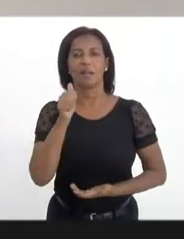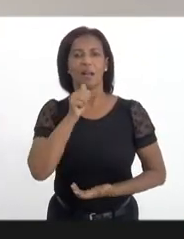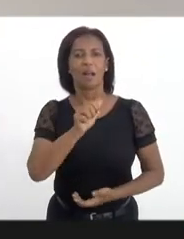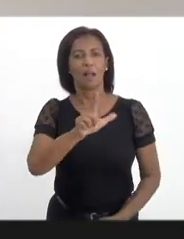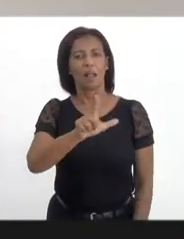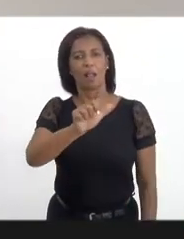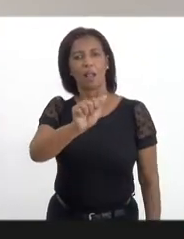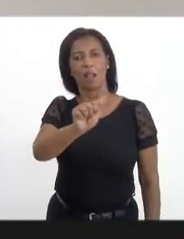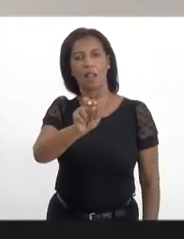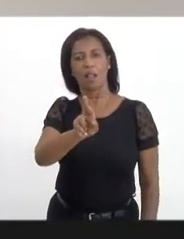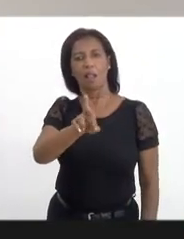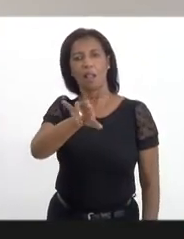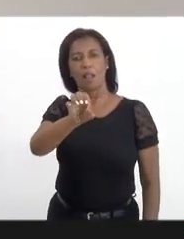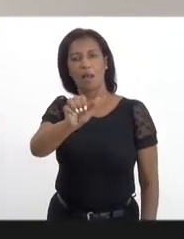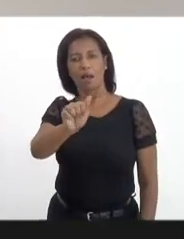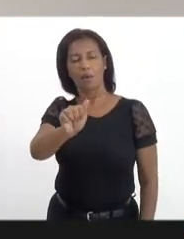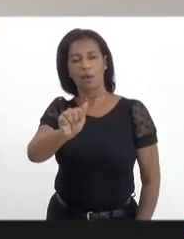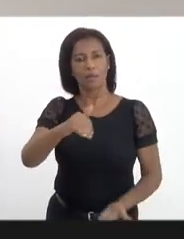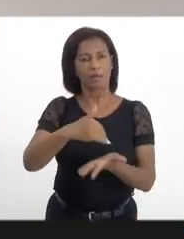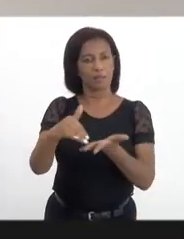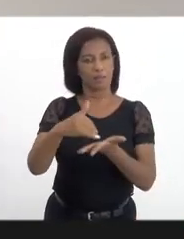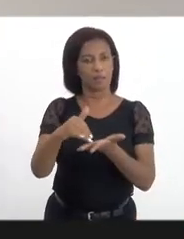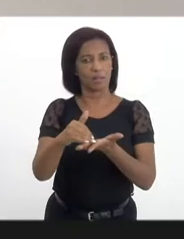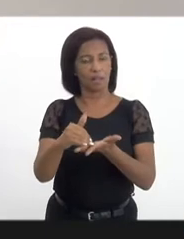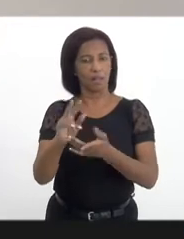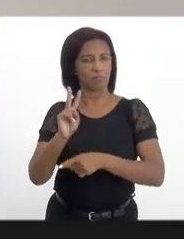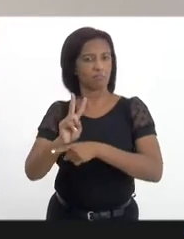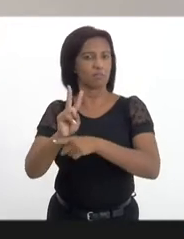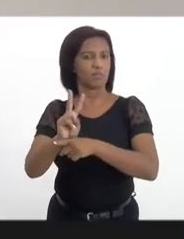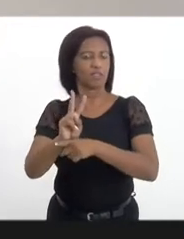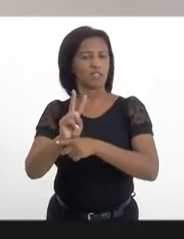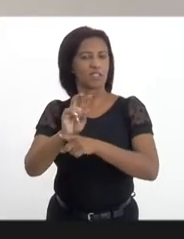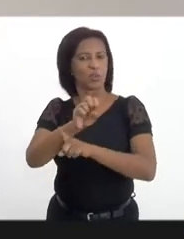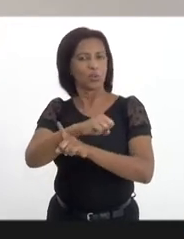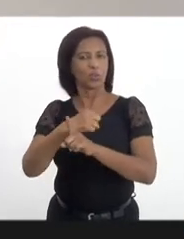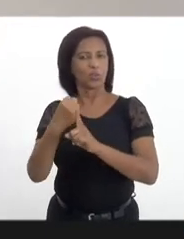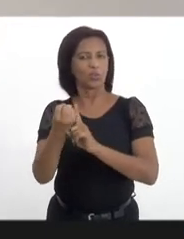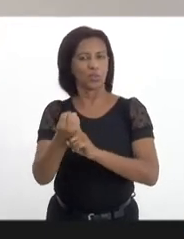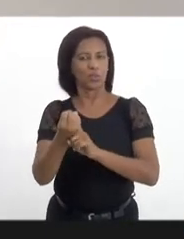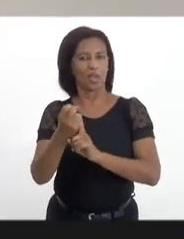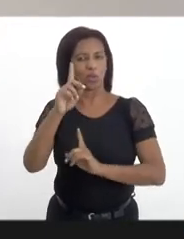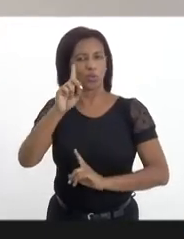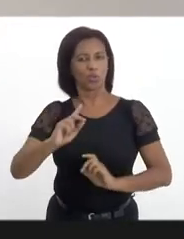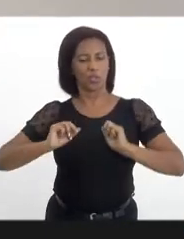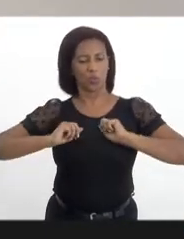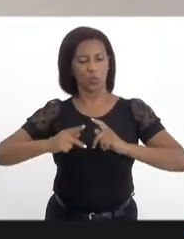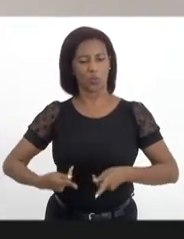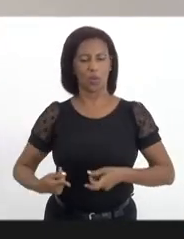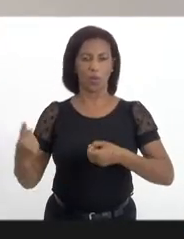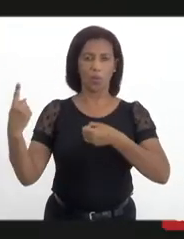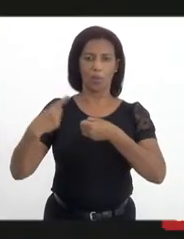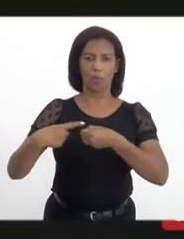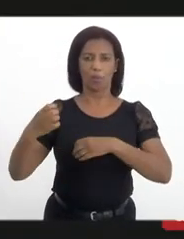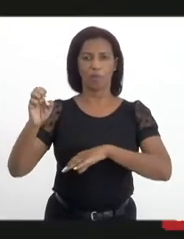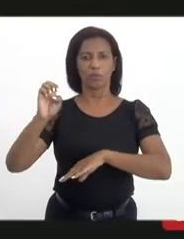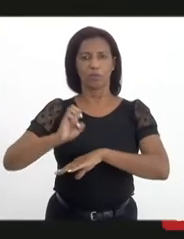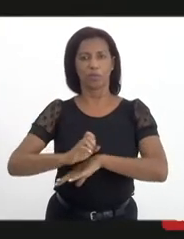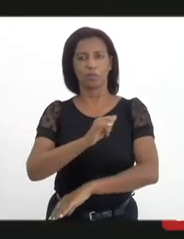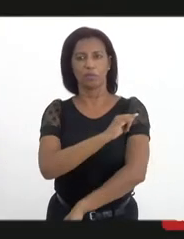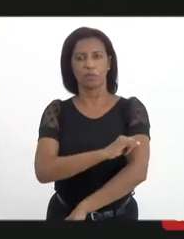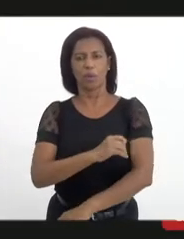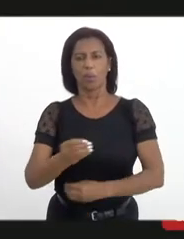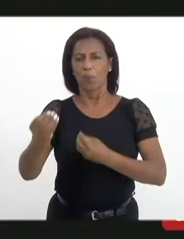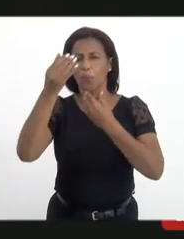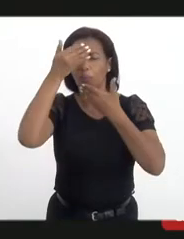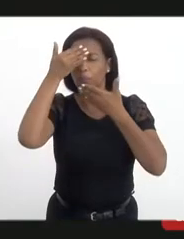Carneiro, ela que é a secretária de Assistência Social e Direitos Humanos do município do Rio de Janeiro. Senhora Laura, muito